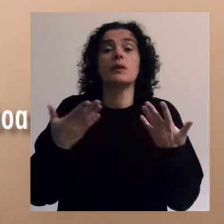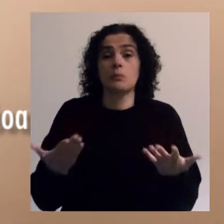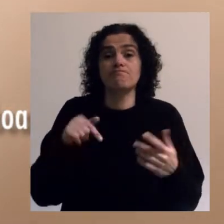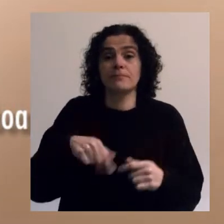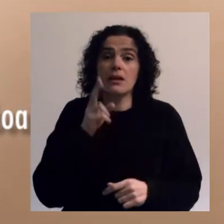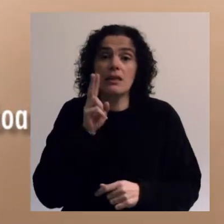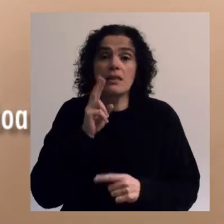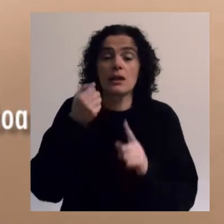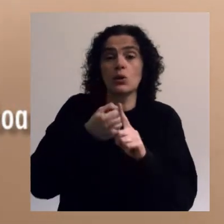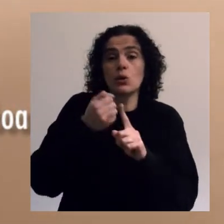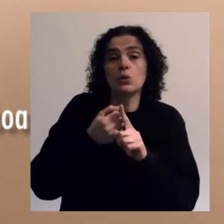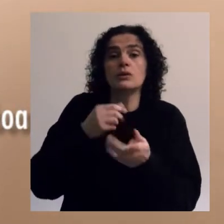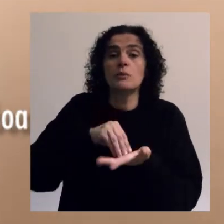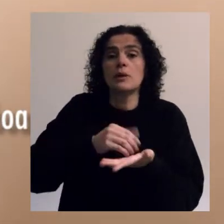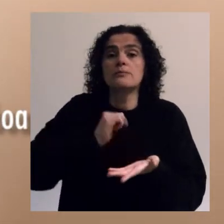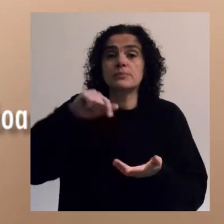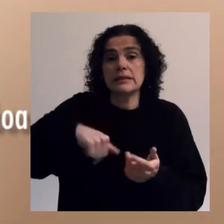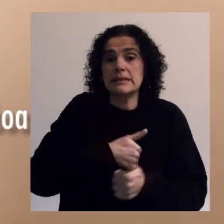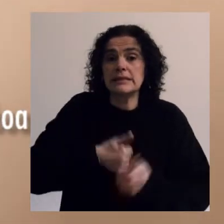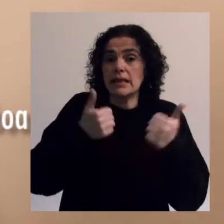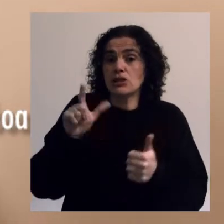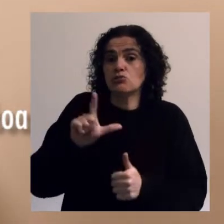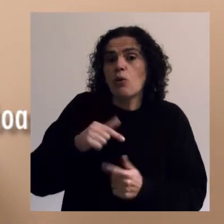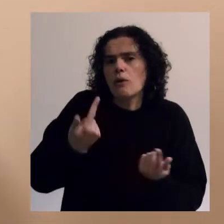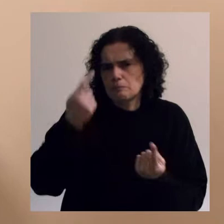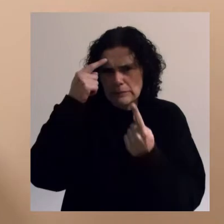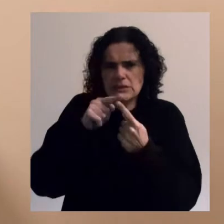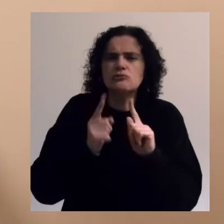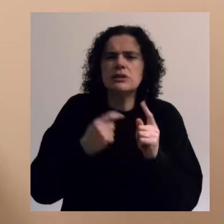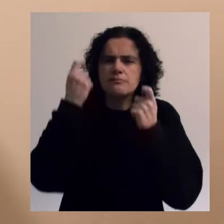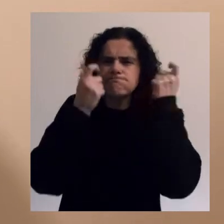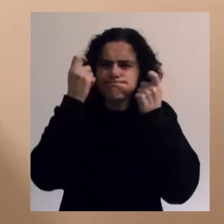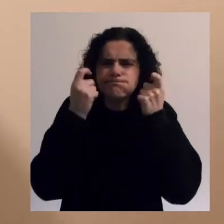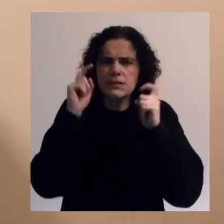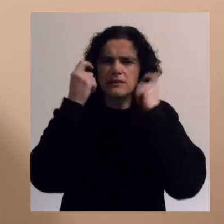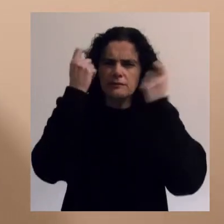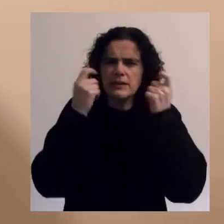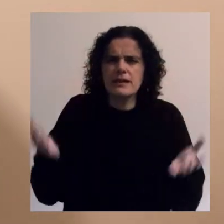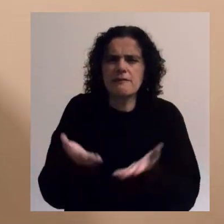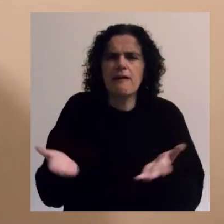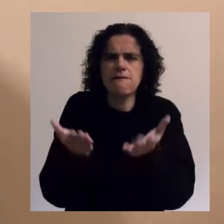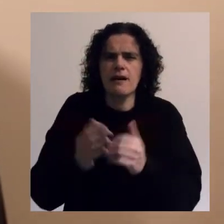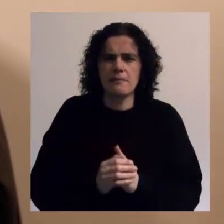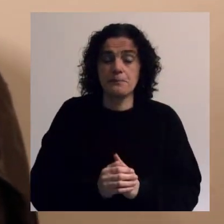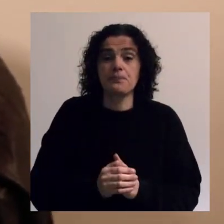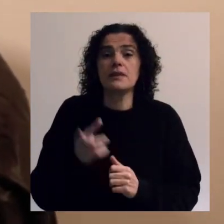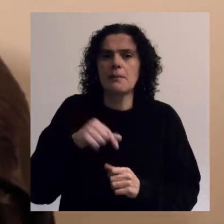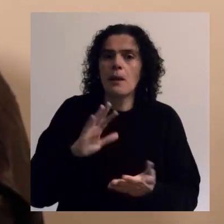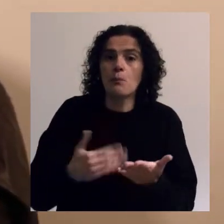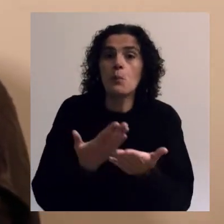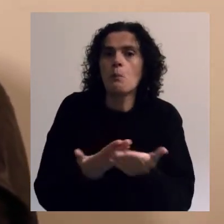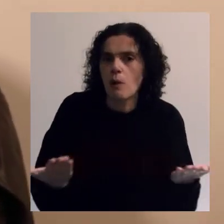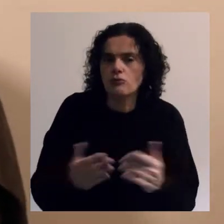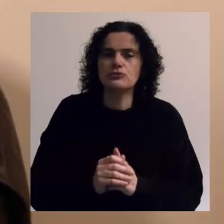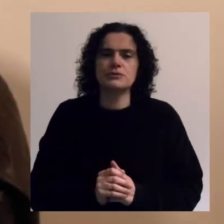Bom, o Observatório de Luta contra a Pobreza na cidade de Lisboa serve para refletir, para fazer refletir, para